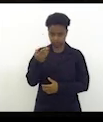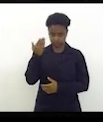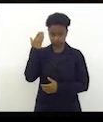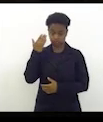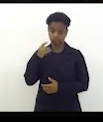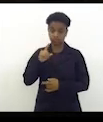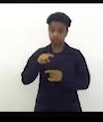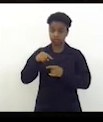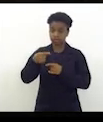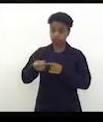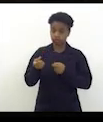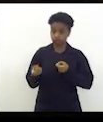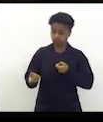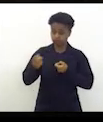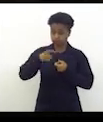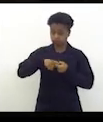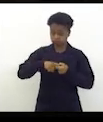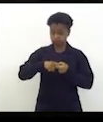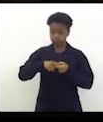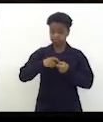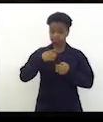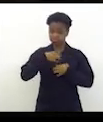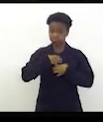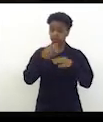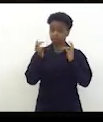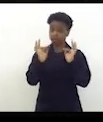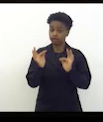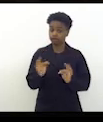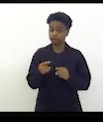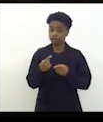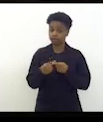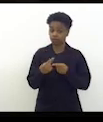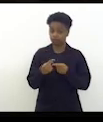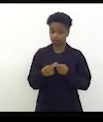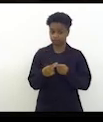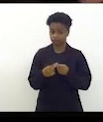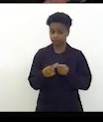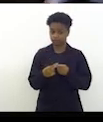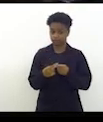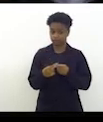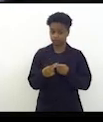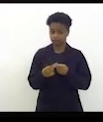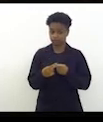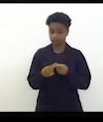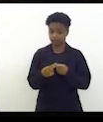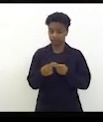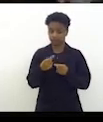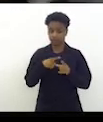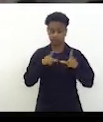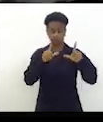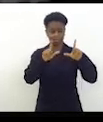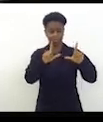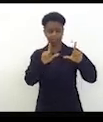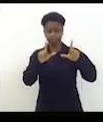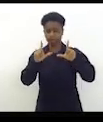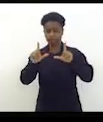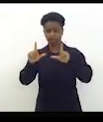eu fiquei feliz porque diversas placas